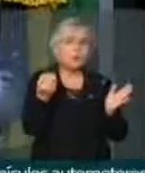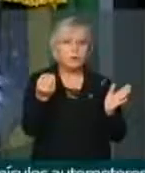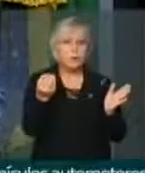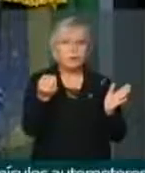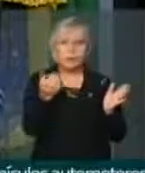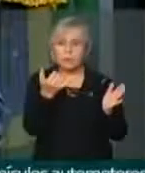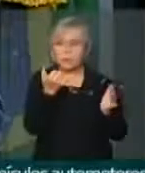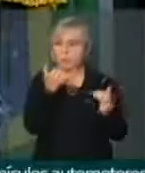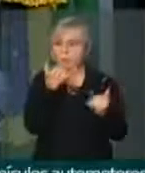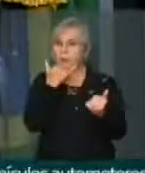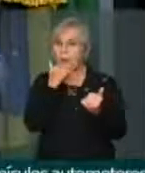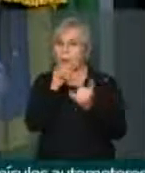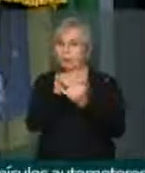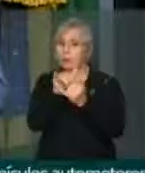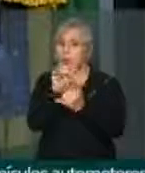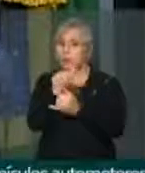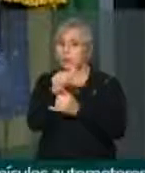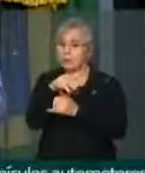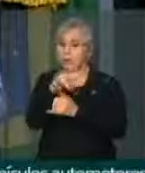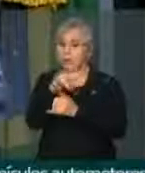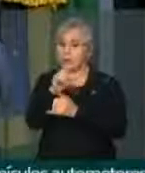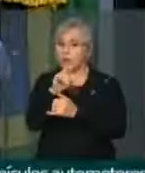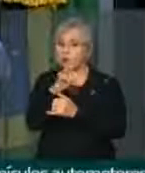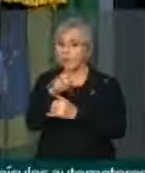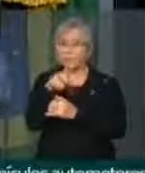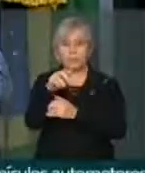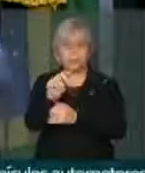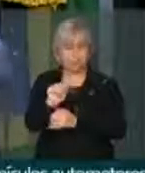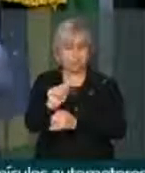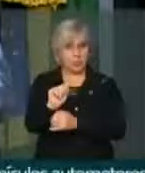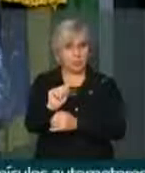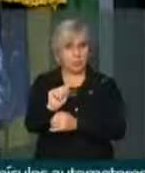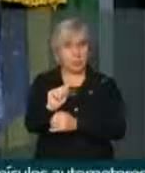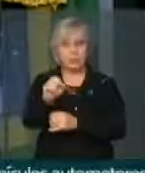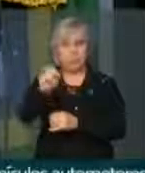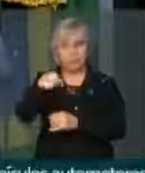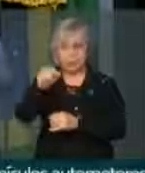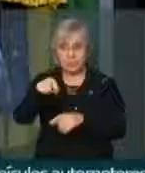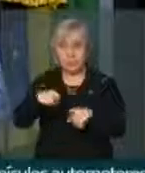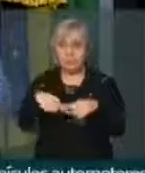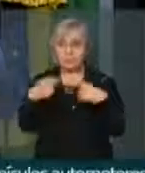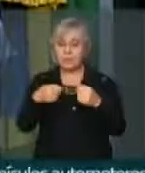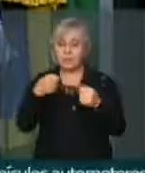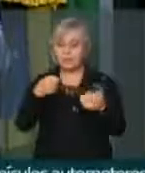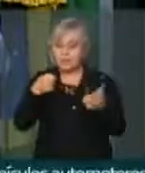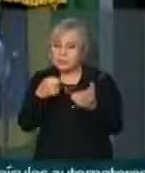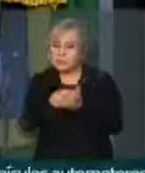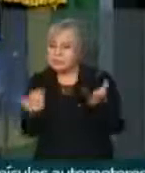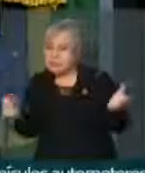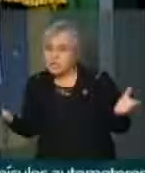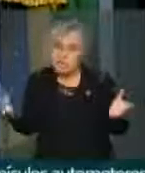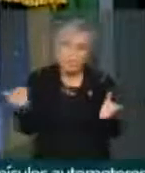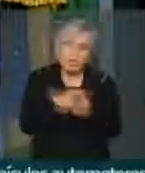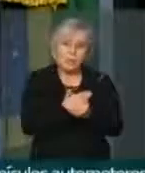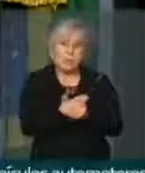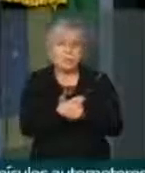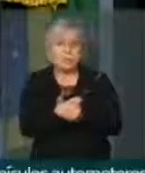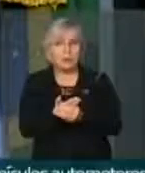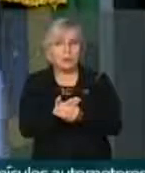consequência, mas nós temos que representar criminalmente os atores dessa maracutaia.